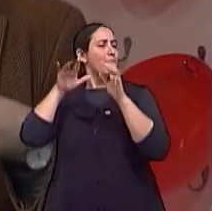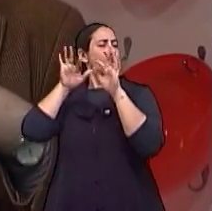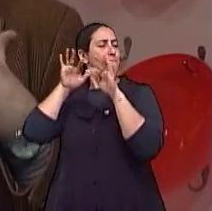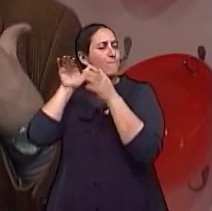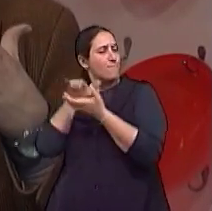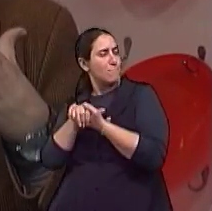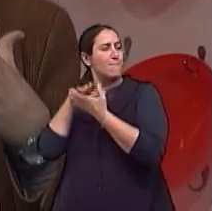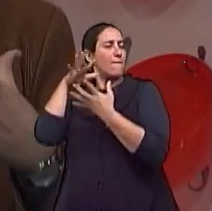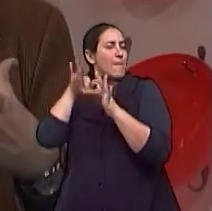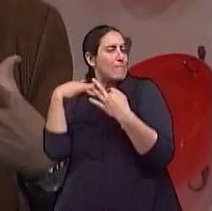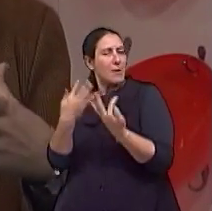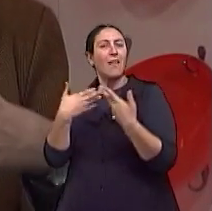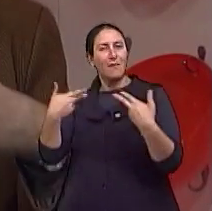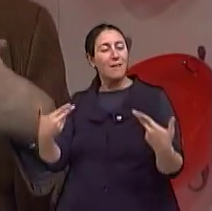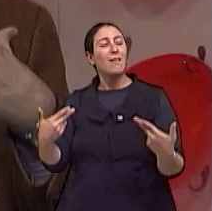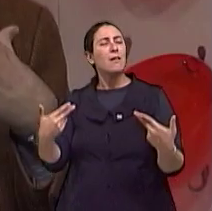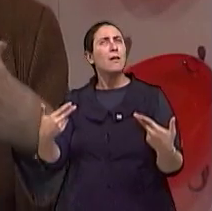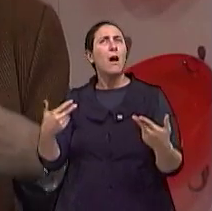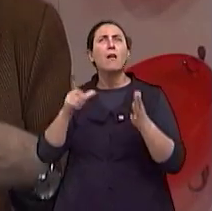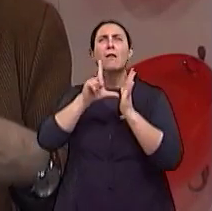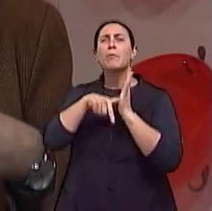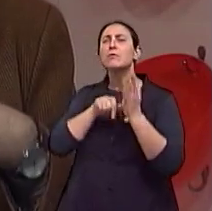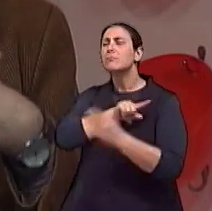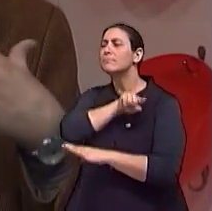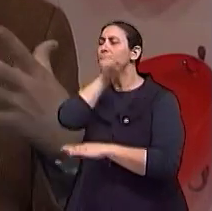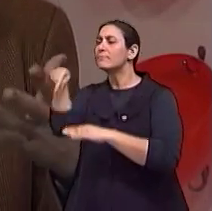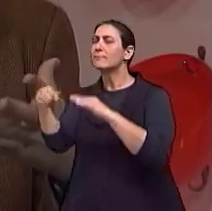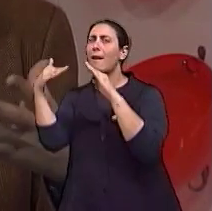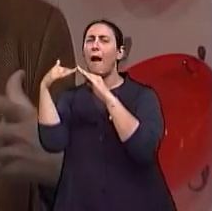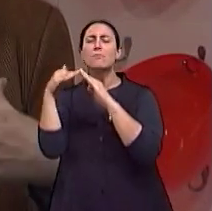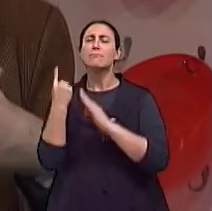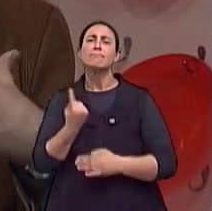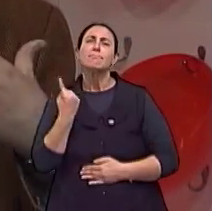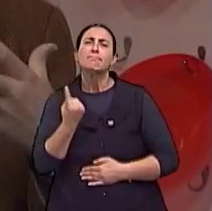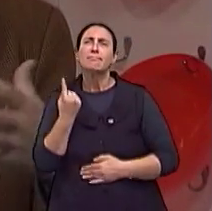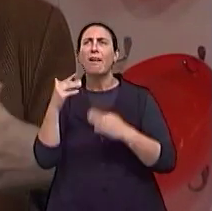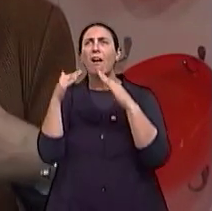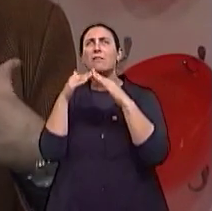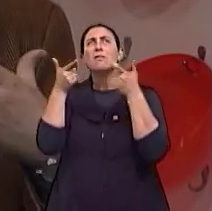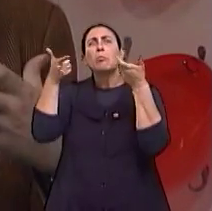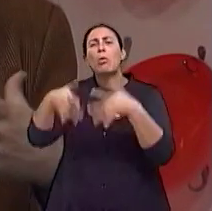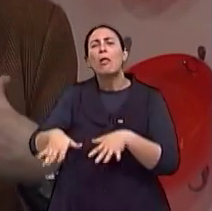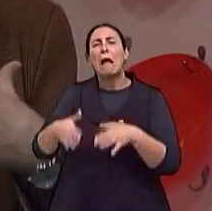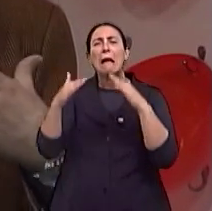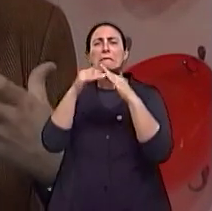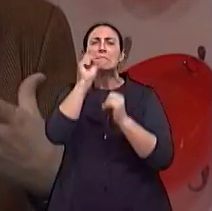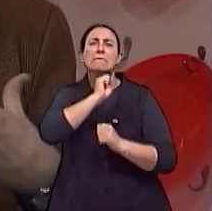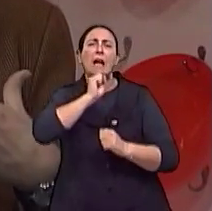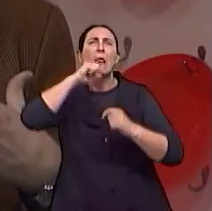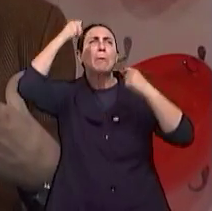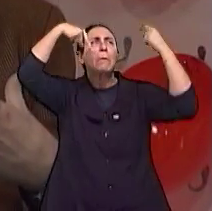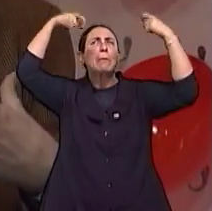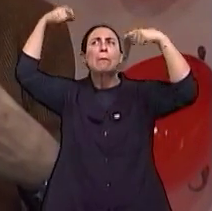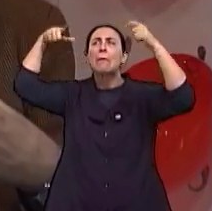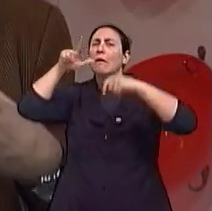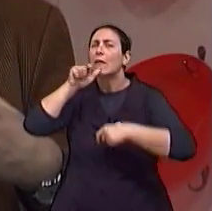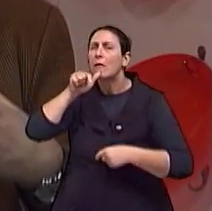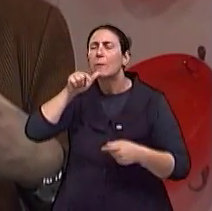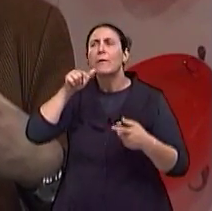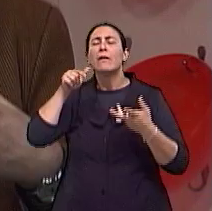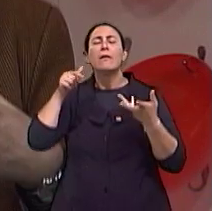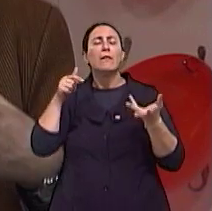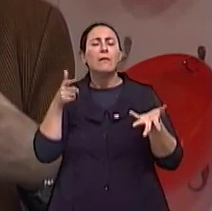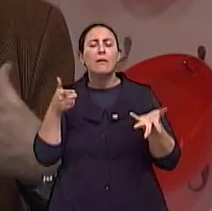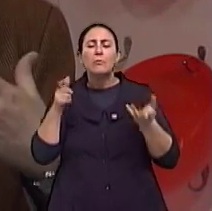bom, uma casa mais antiga, meio abandonada, com goteiras, né? Com alguns restos dessa